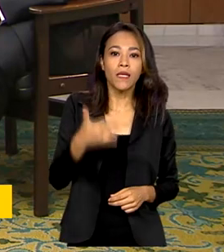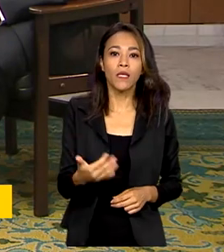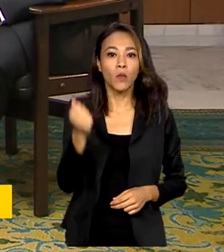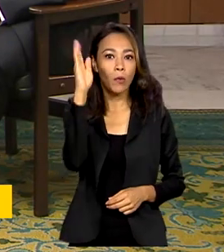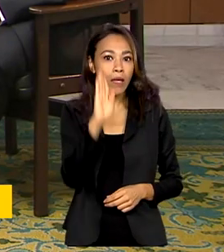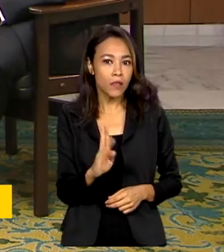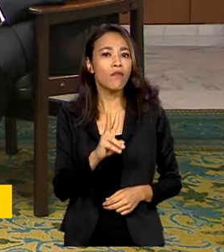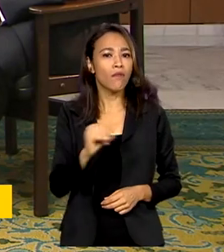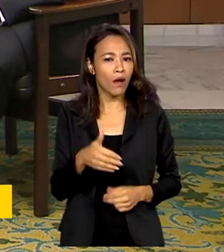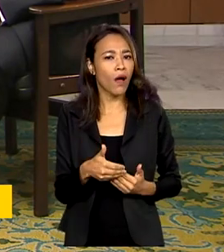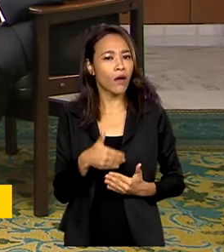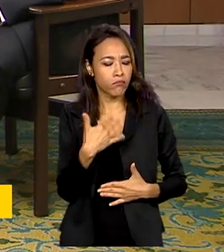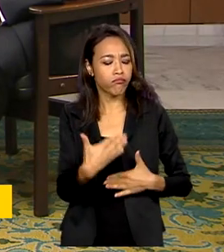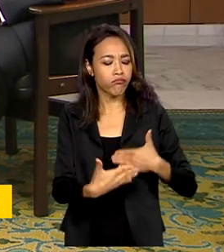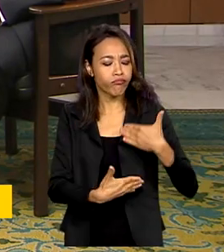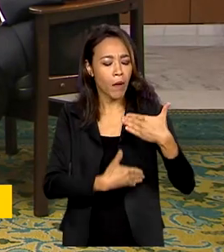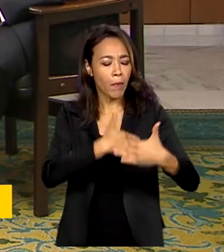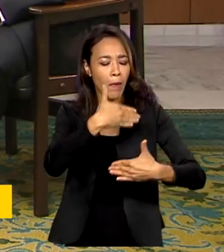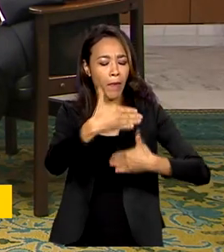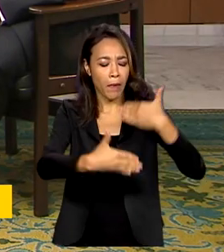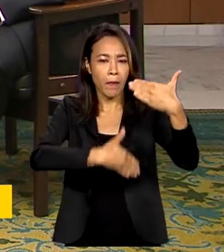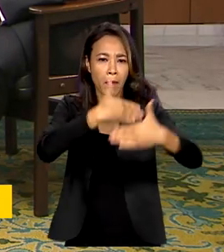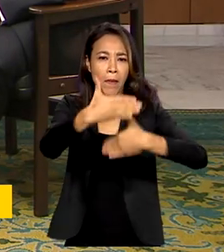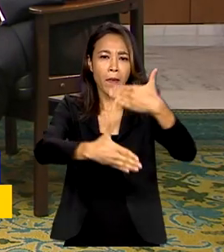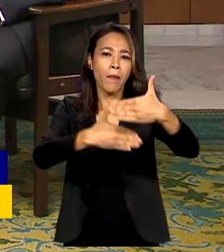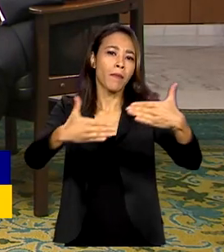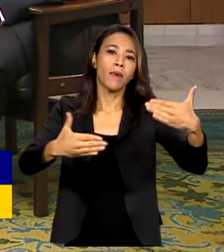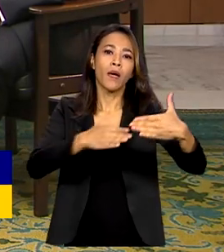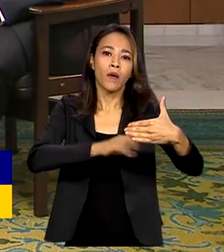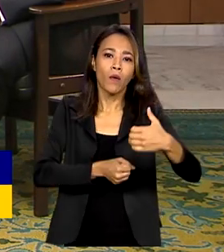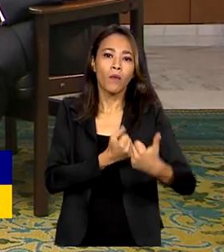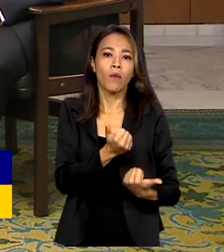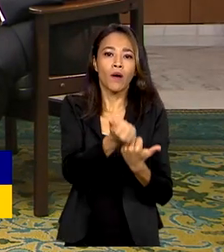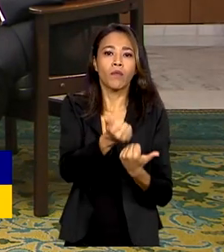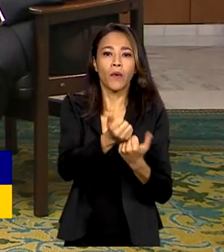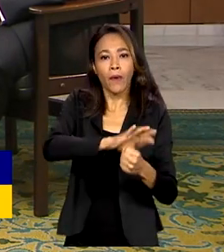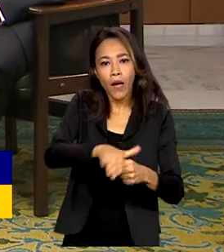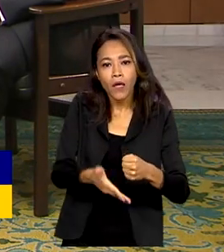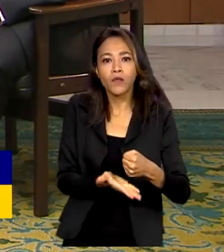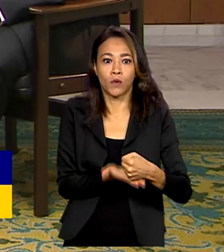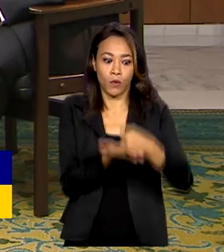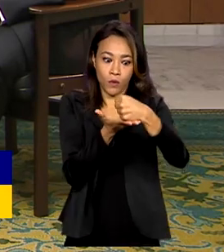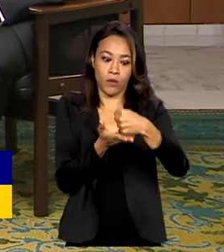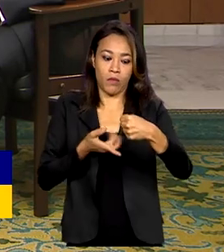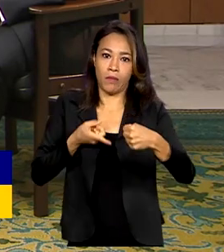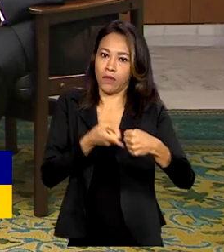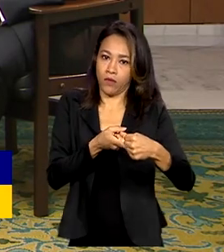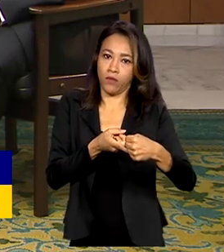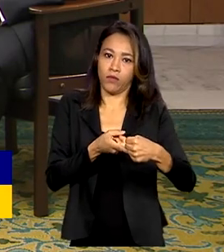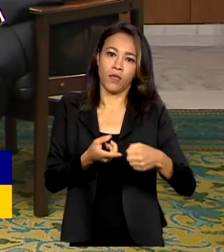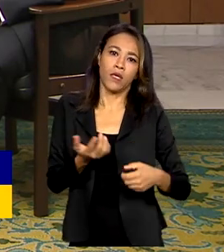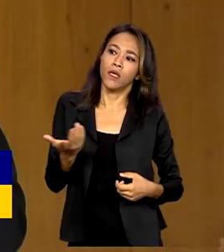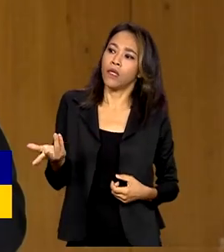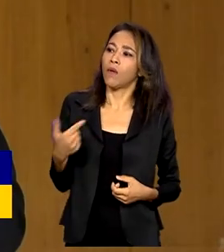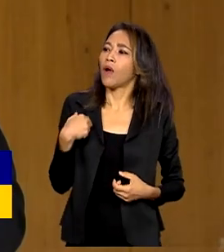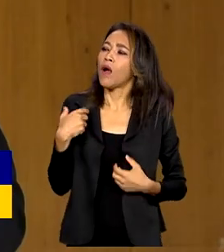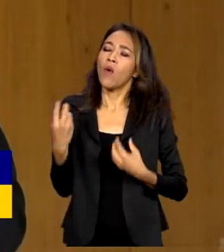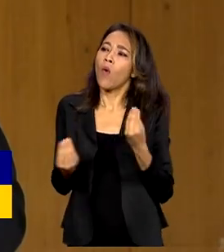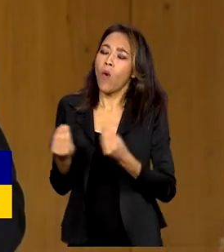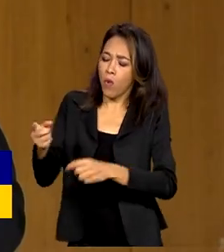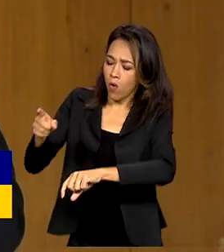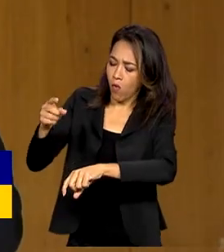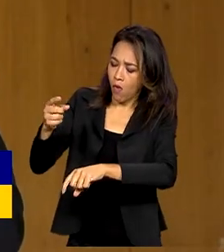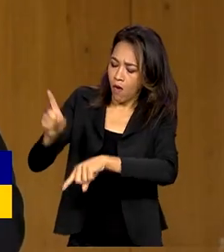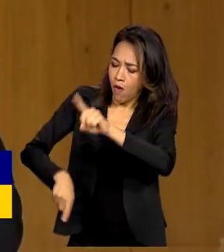crescer, vai crescer com sustentabilidade. A pergunta sempre foi, onde é que eu fabrico bem